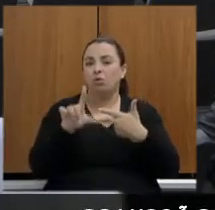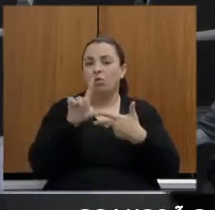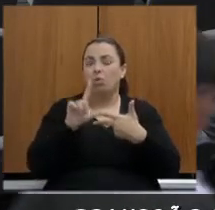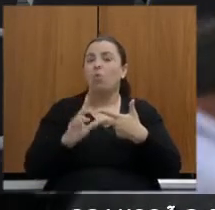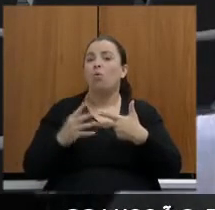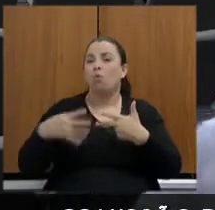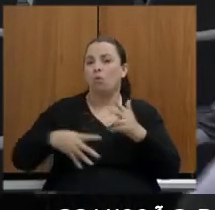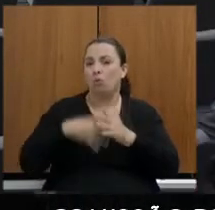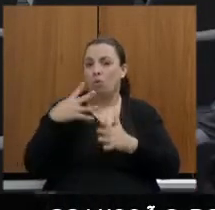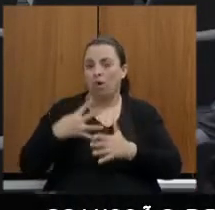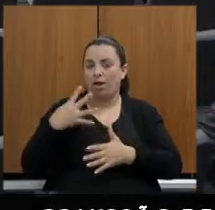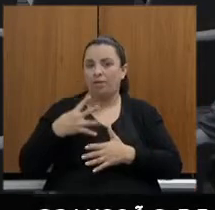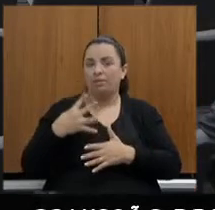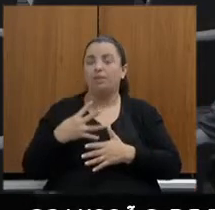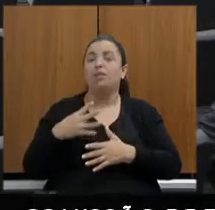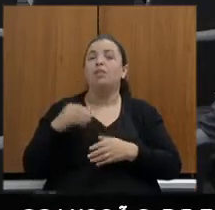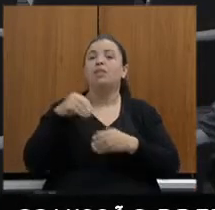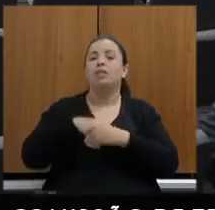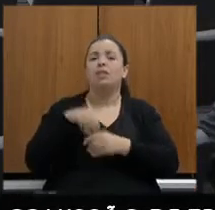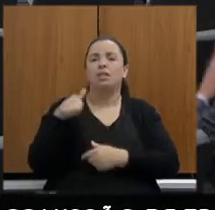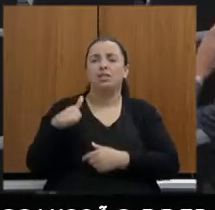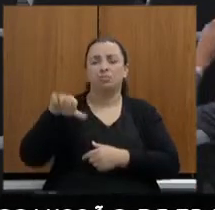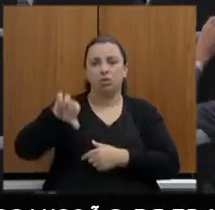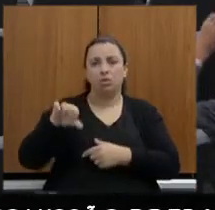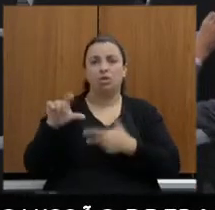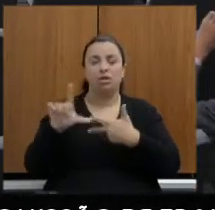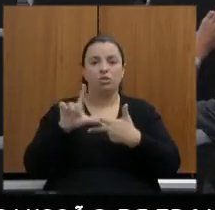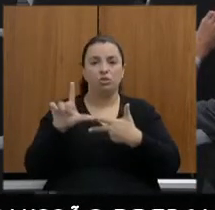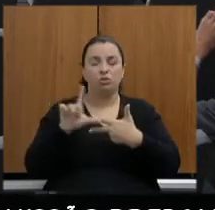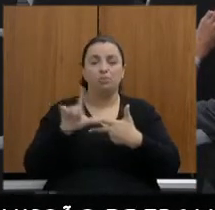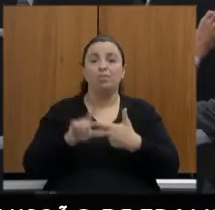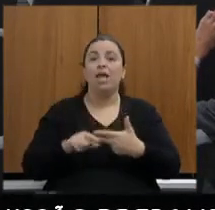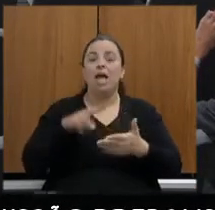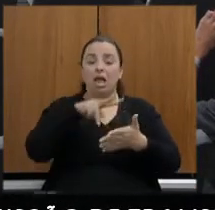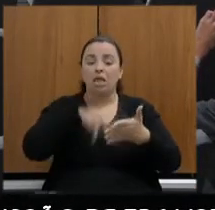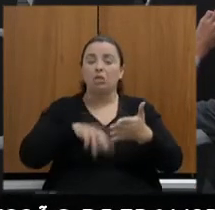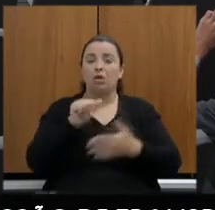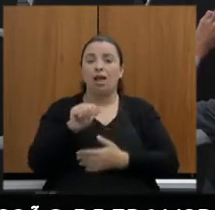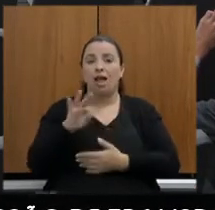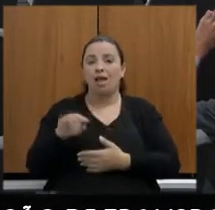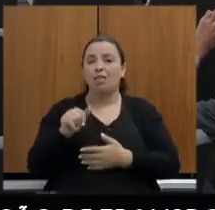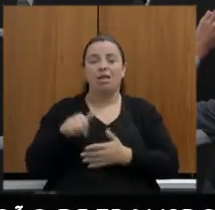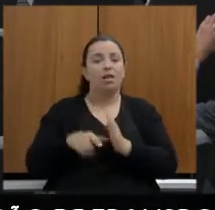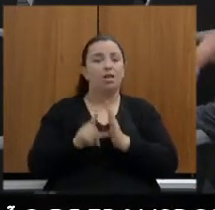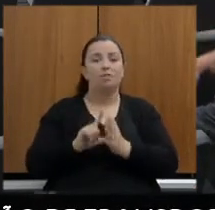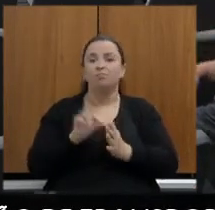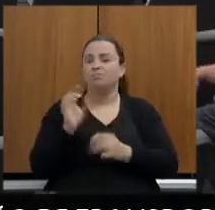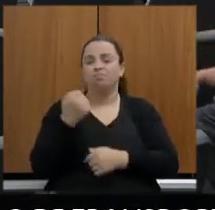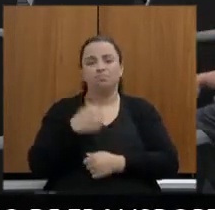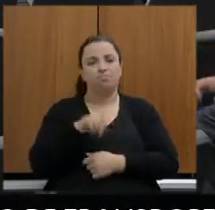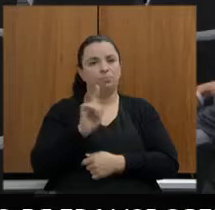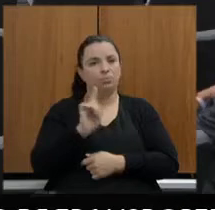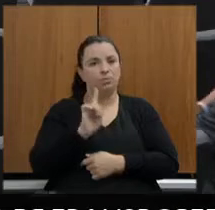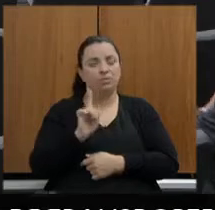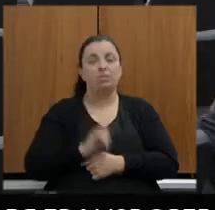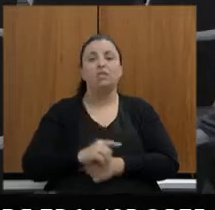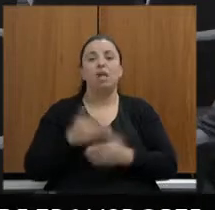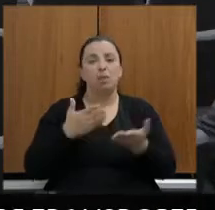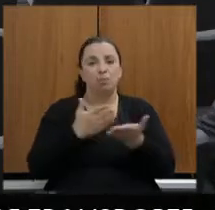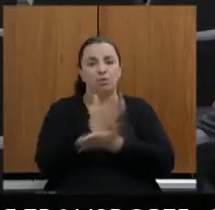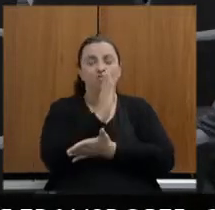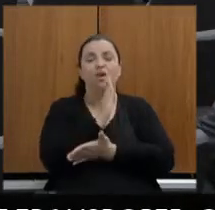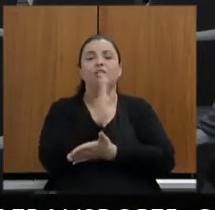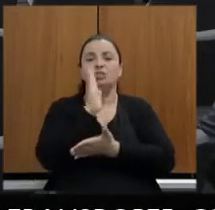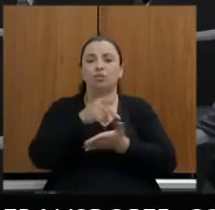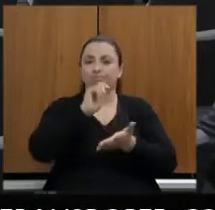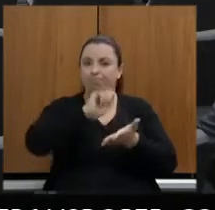a presidência nos tendo parágrafo 1º do artigo 13 do agendamento interno, dispensa a leitura da ata da reunião anterior, considera aprovada e solicita a sua subscrição.